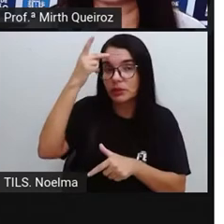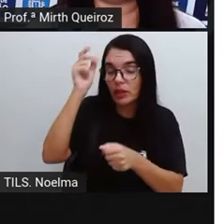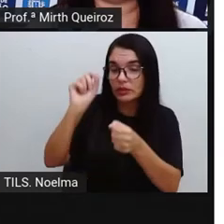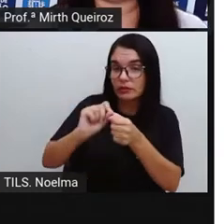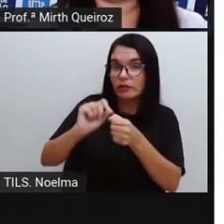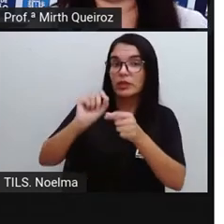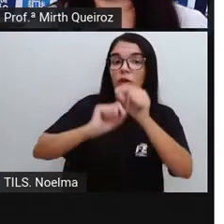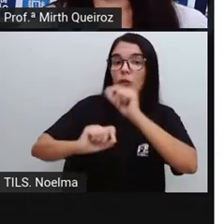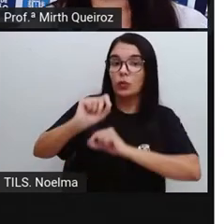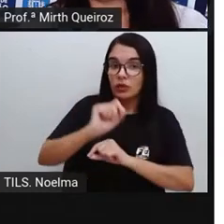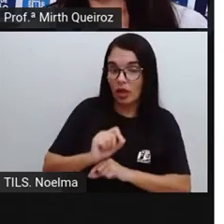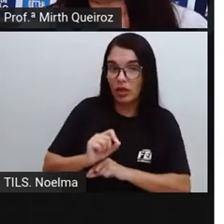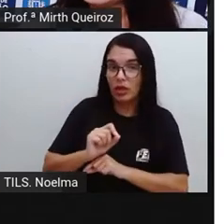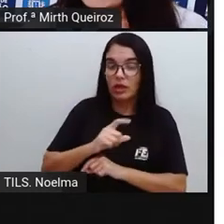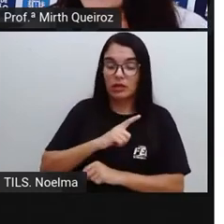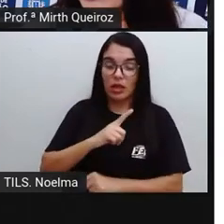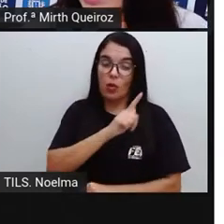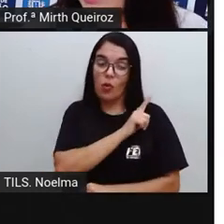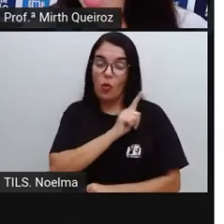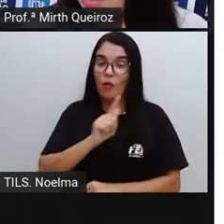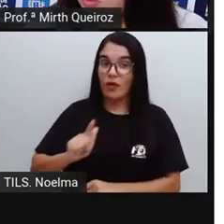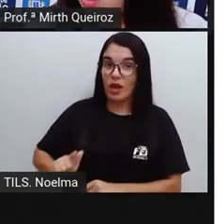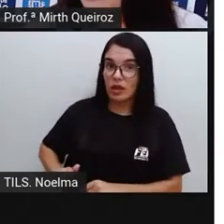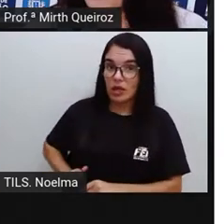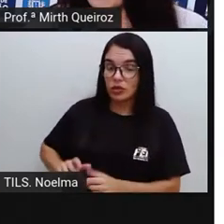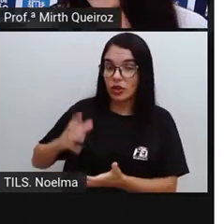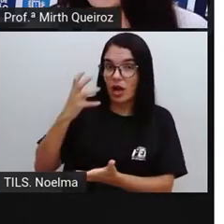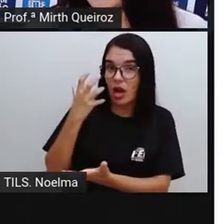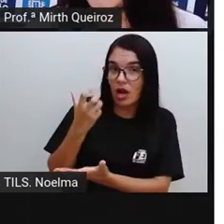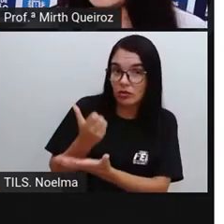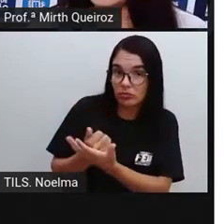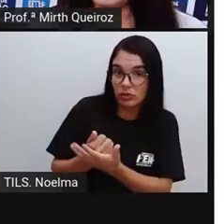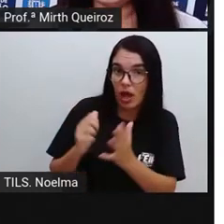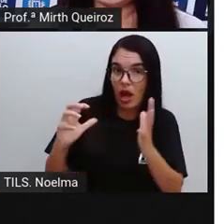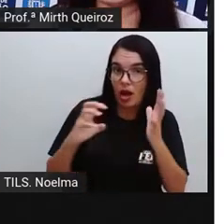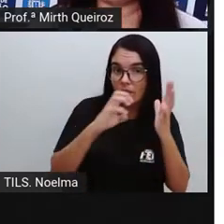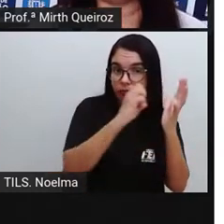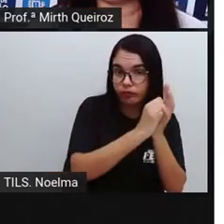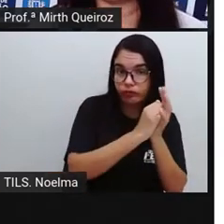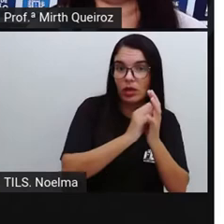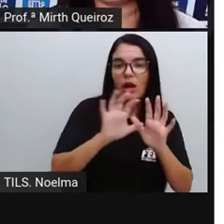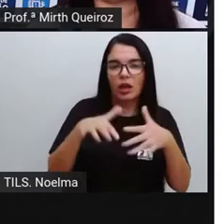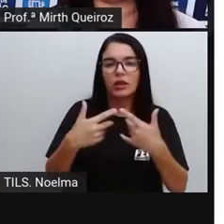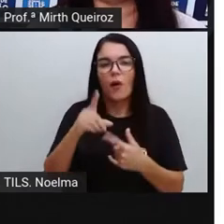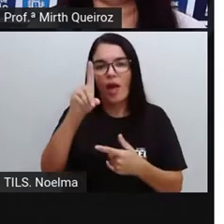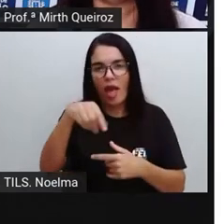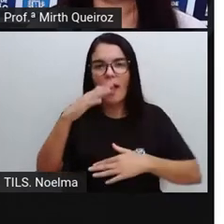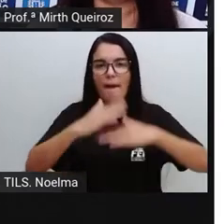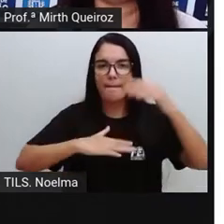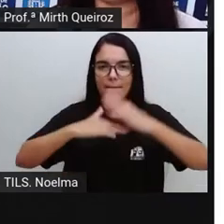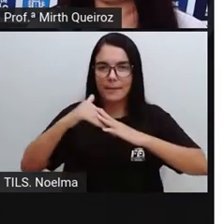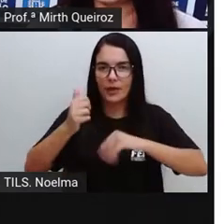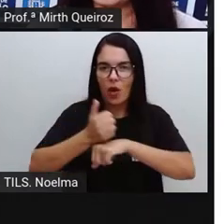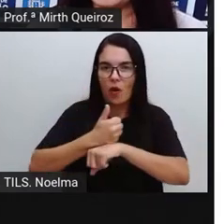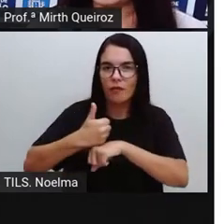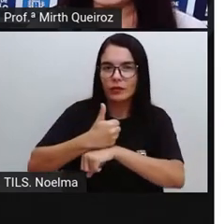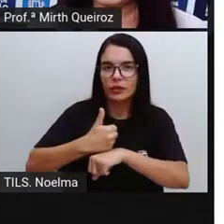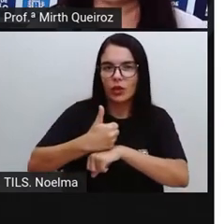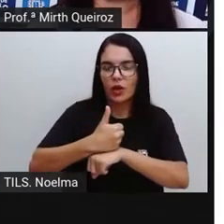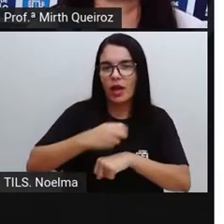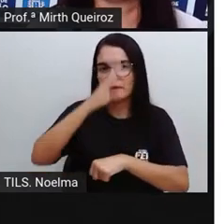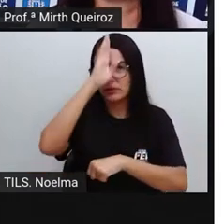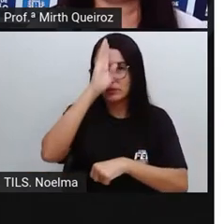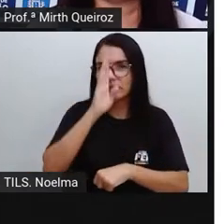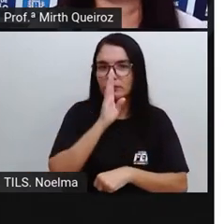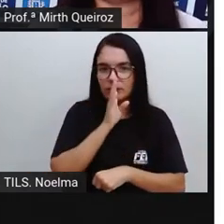Através dessas pessoas que são contratadas por um governo Aí vão ser chamados de serviços públicos